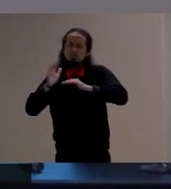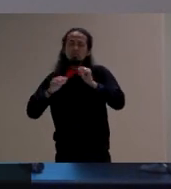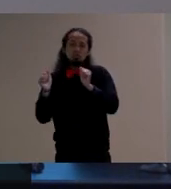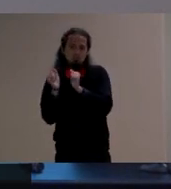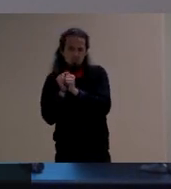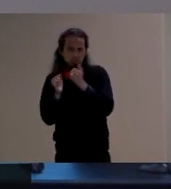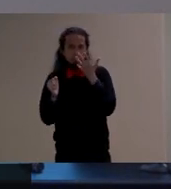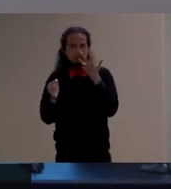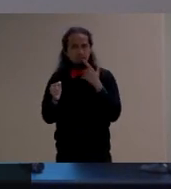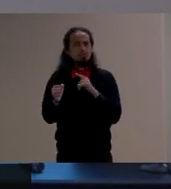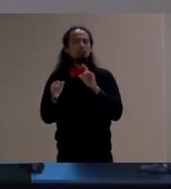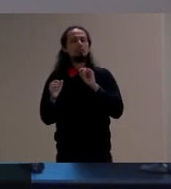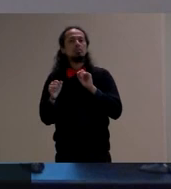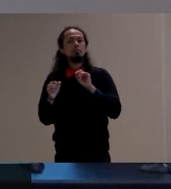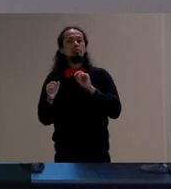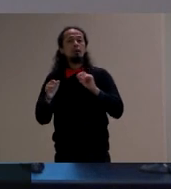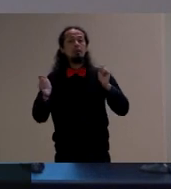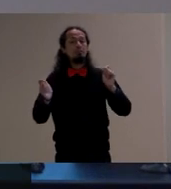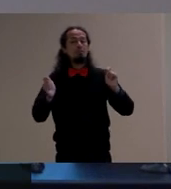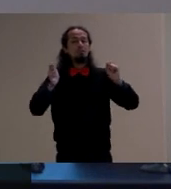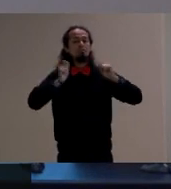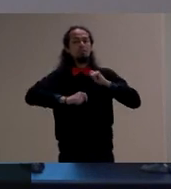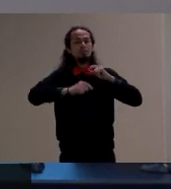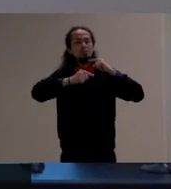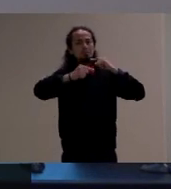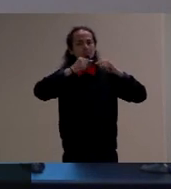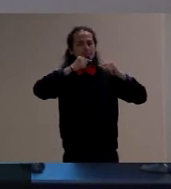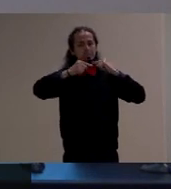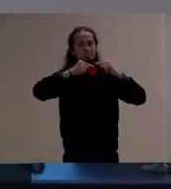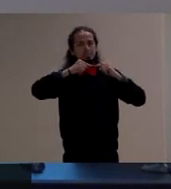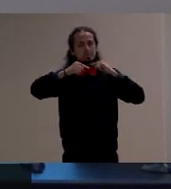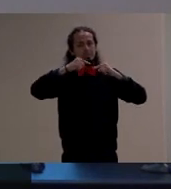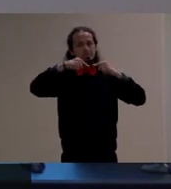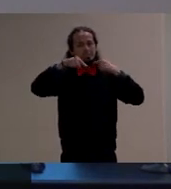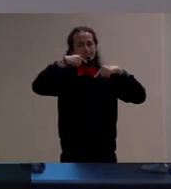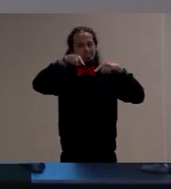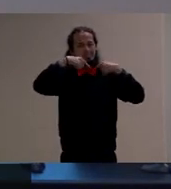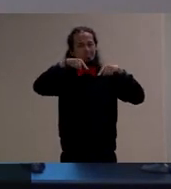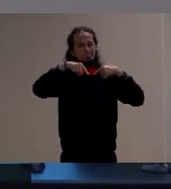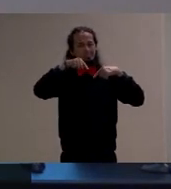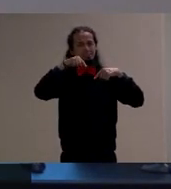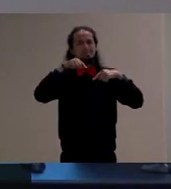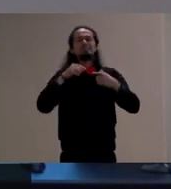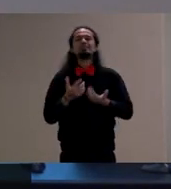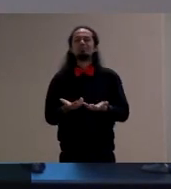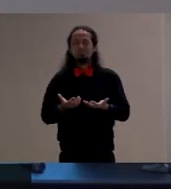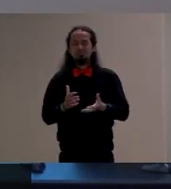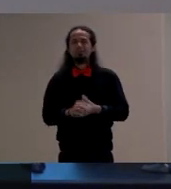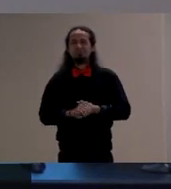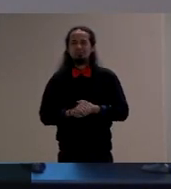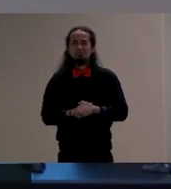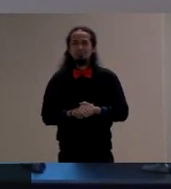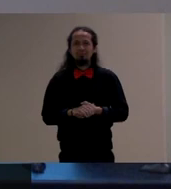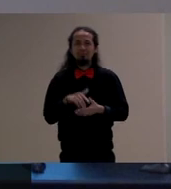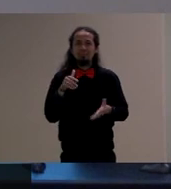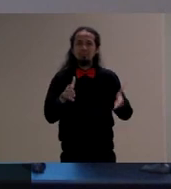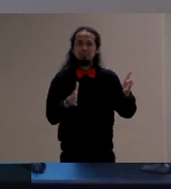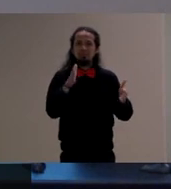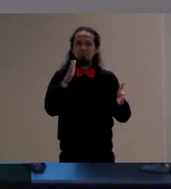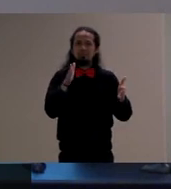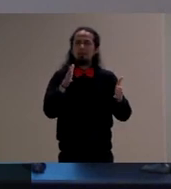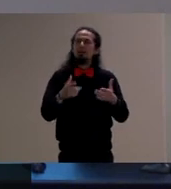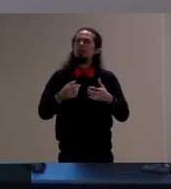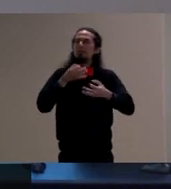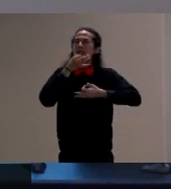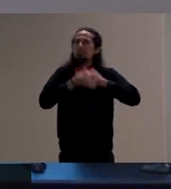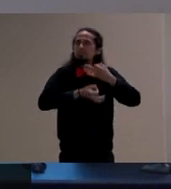possibilidade de crítica a esse mesmo tempo então é uma possibilidade de criticar e ensinar